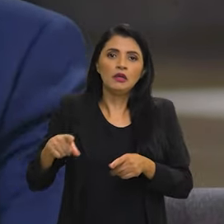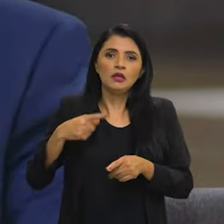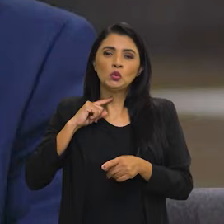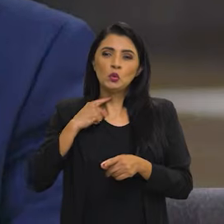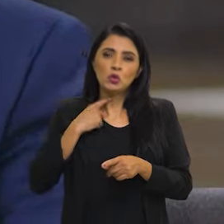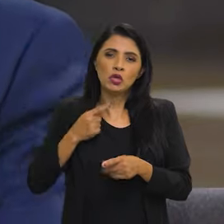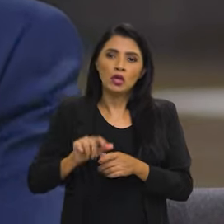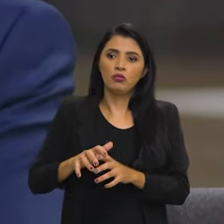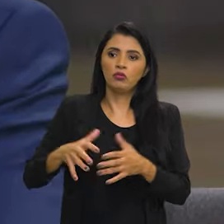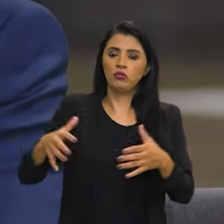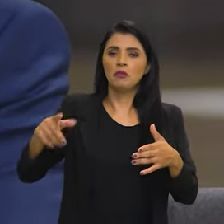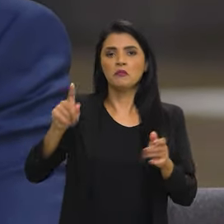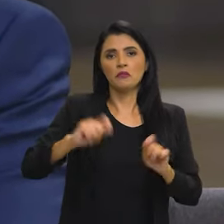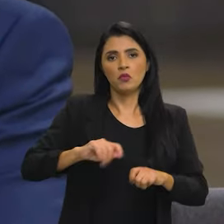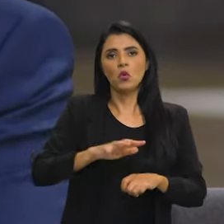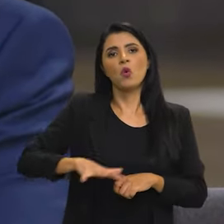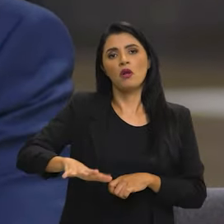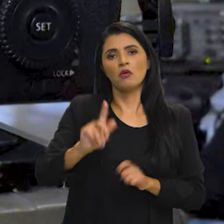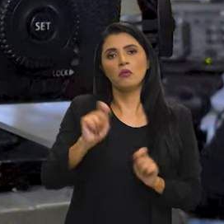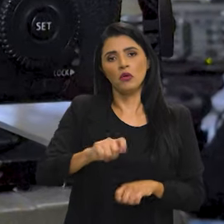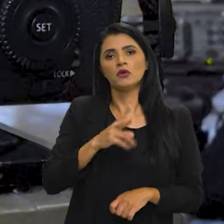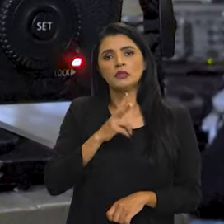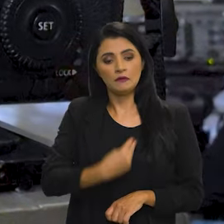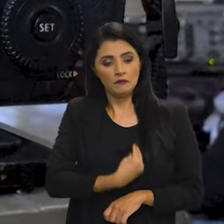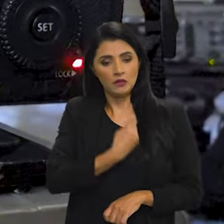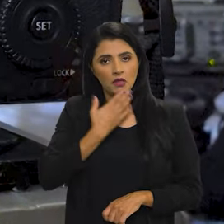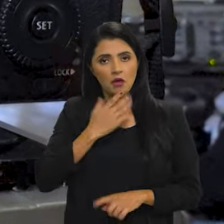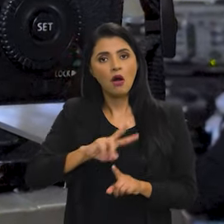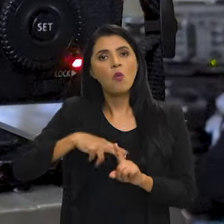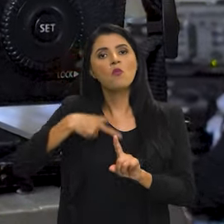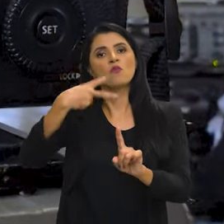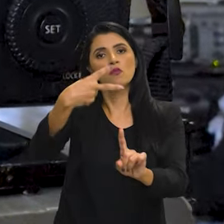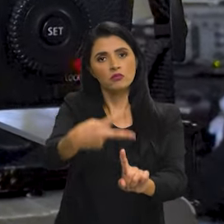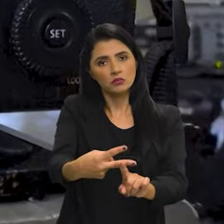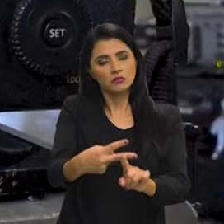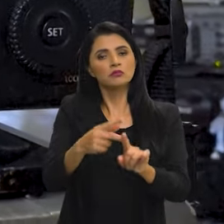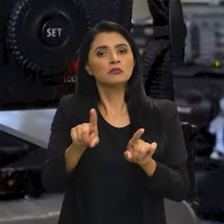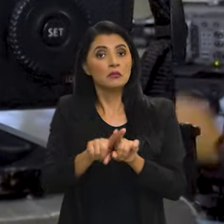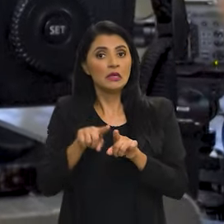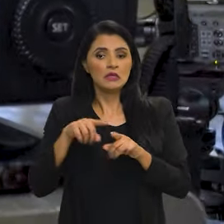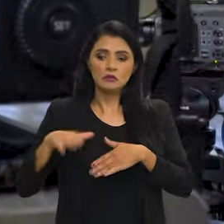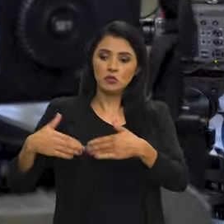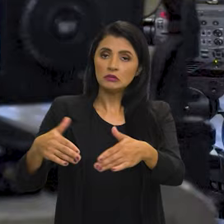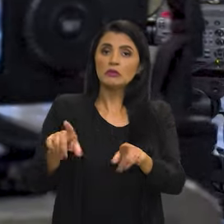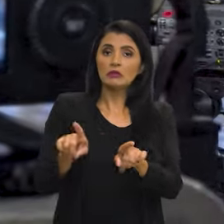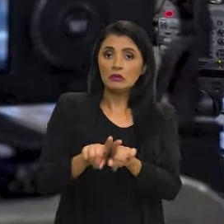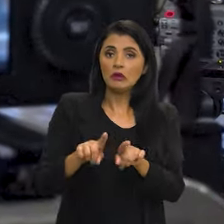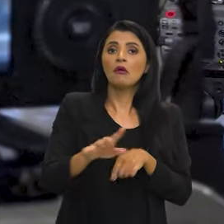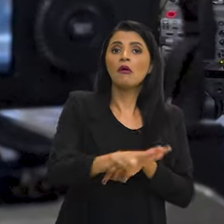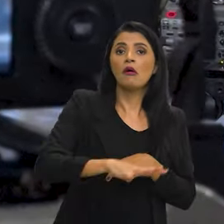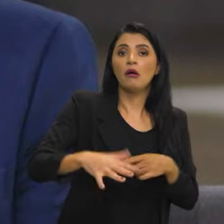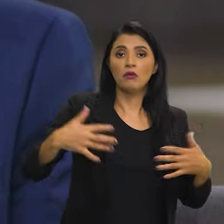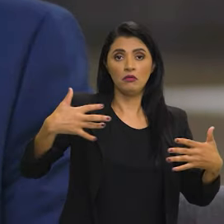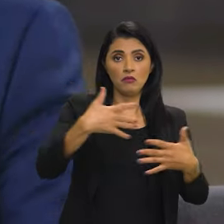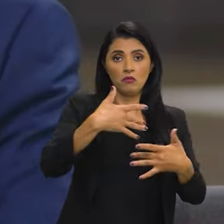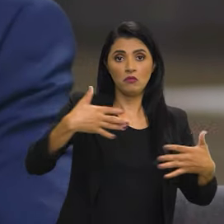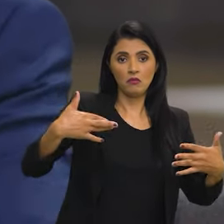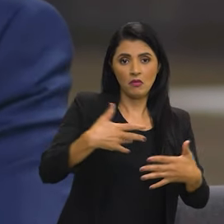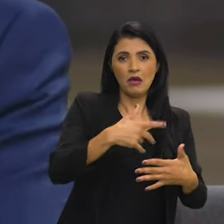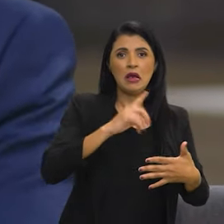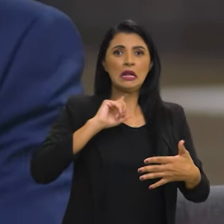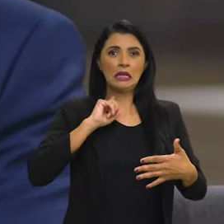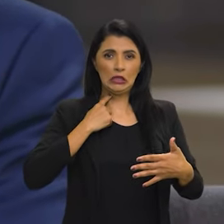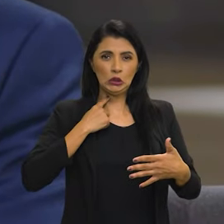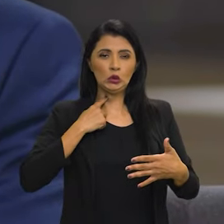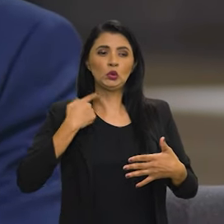resíduos, para que a gente possa aumentar o tempo de vida do lar. Junto com esse processo, tem a questão das áreas urbanas, que se emite